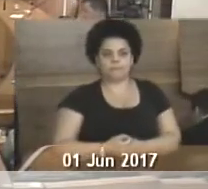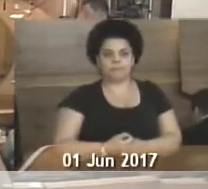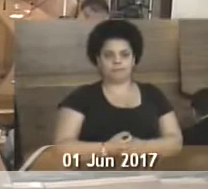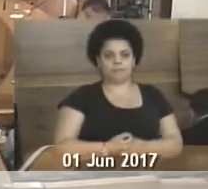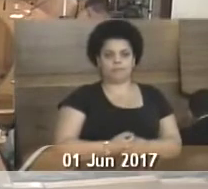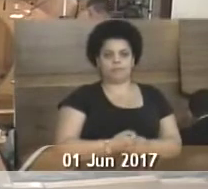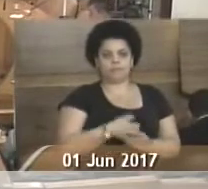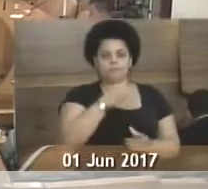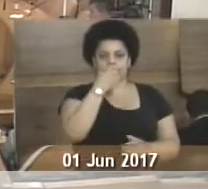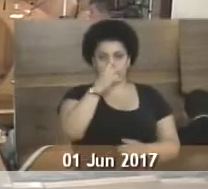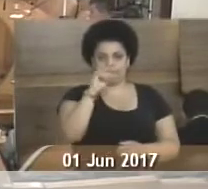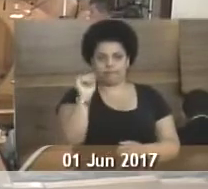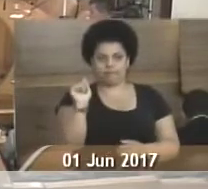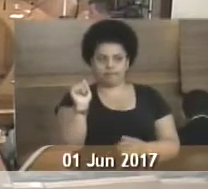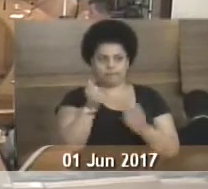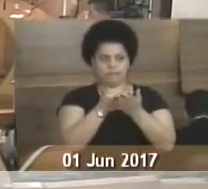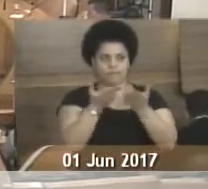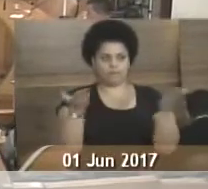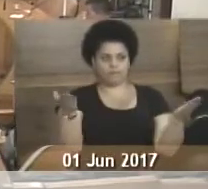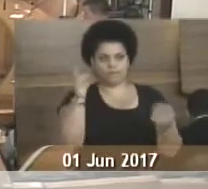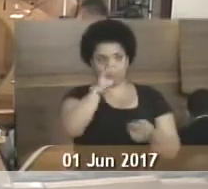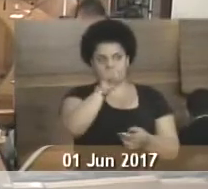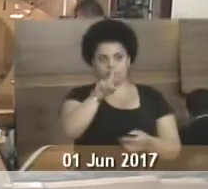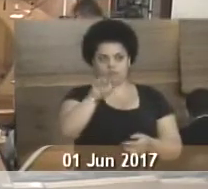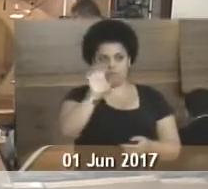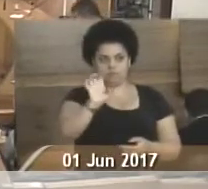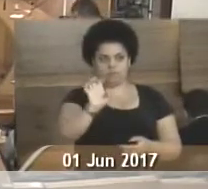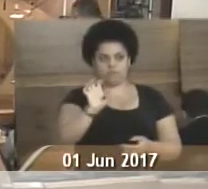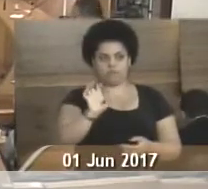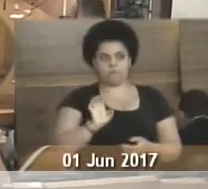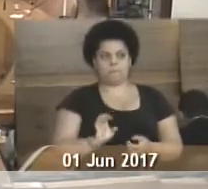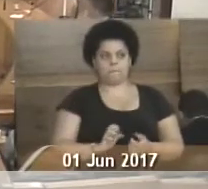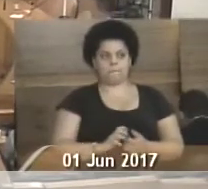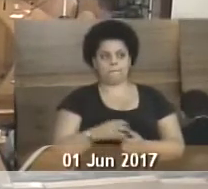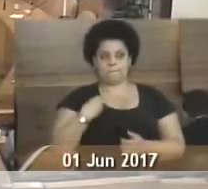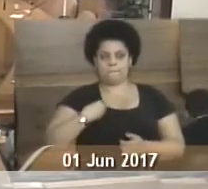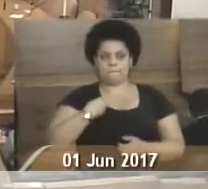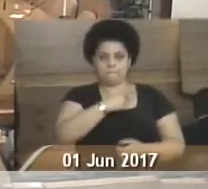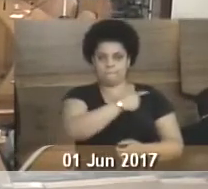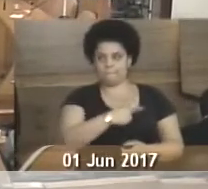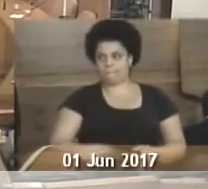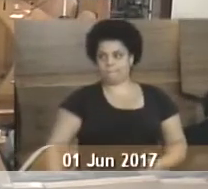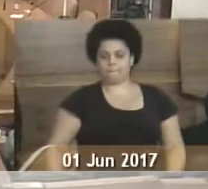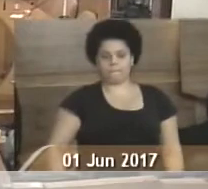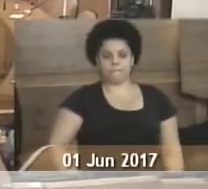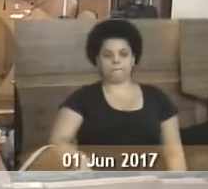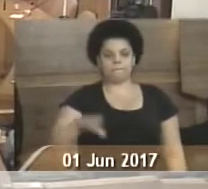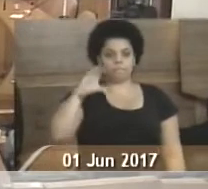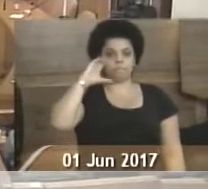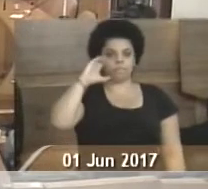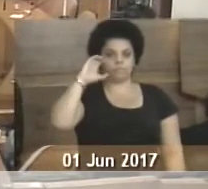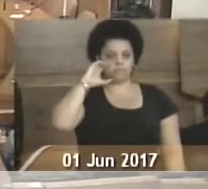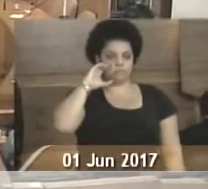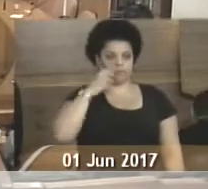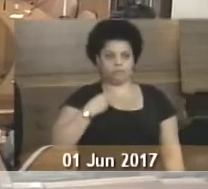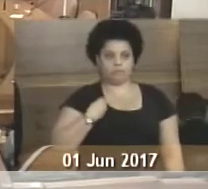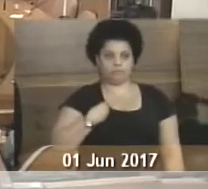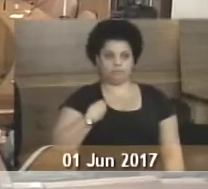Bom dia a todos. José Augusto Araújo Vieira, presidente. Francisco Canindé,